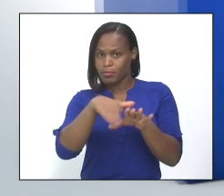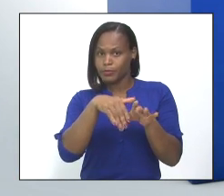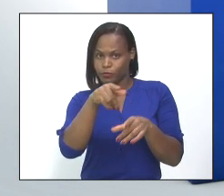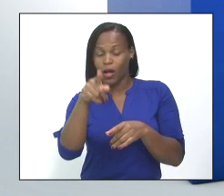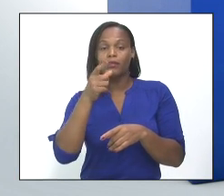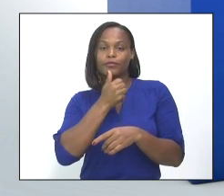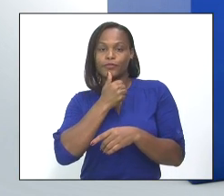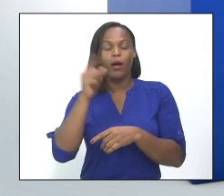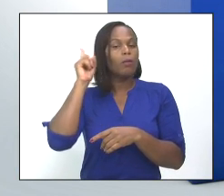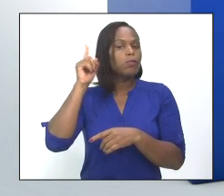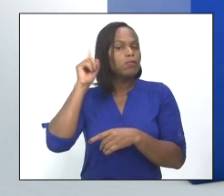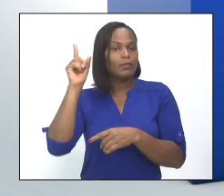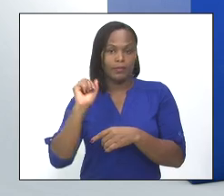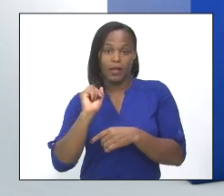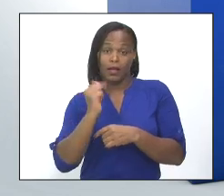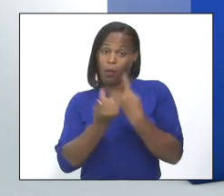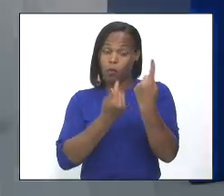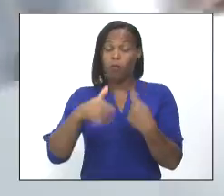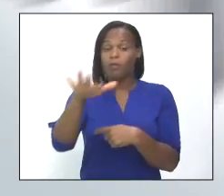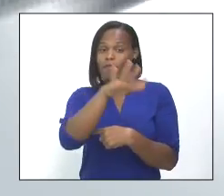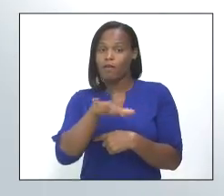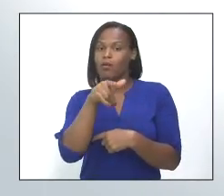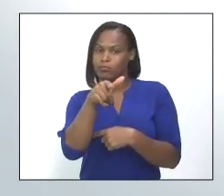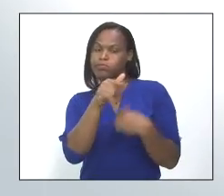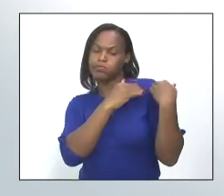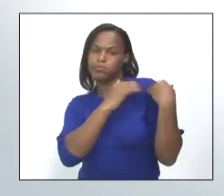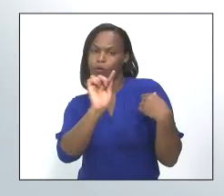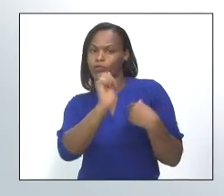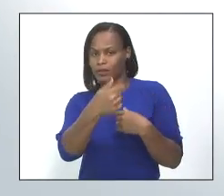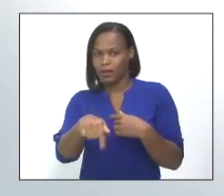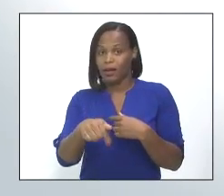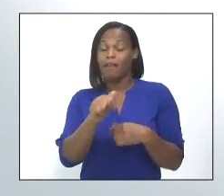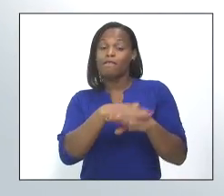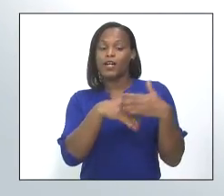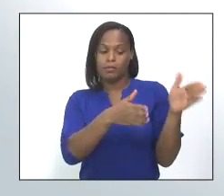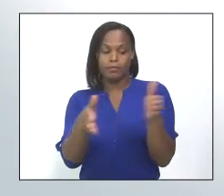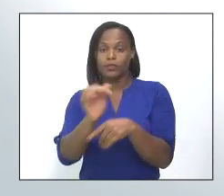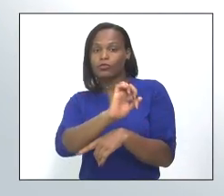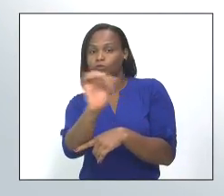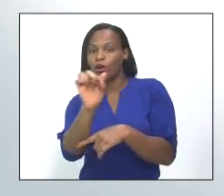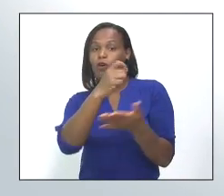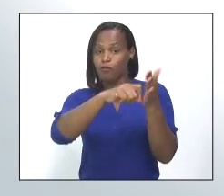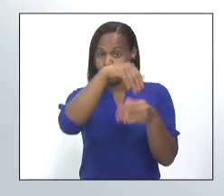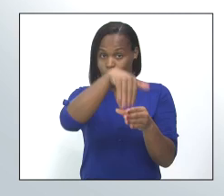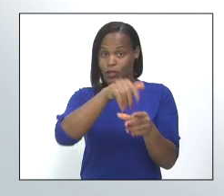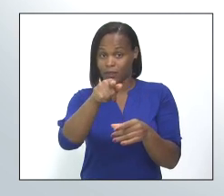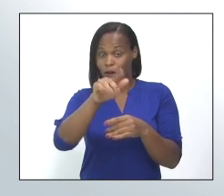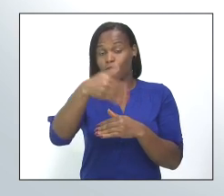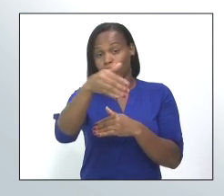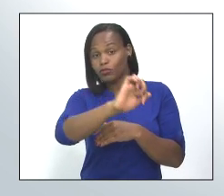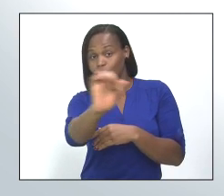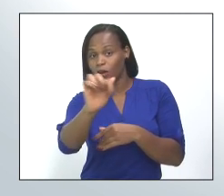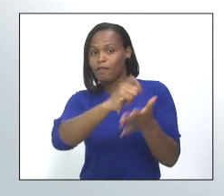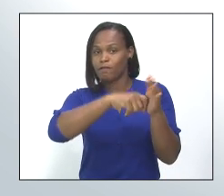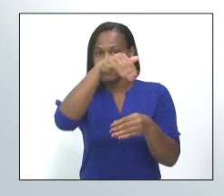tomar parte em decisões fundamentais, que de uma forma ou de outra te dizem respeito. Faz a tua parte. O teu voto é o teu